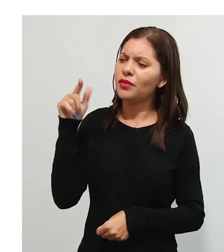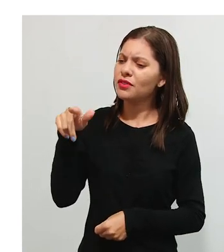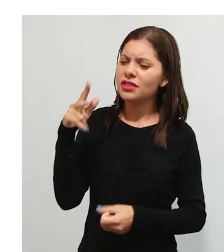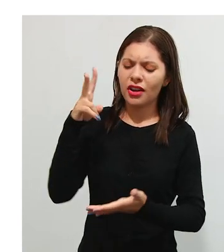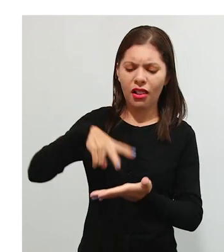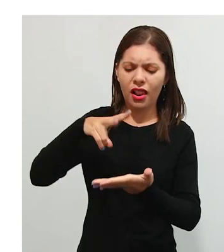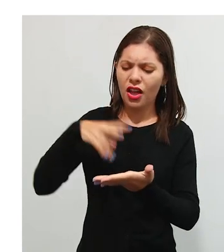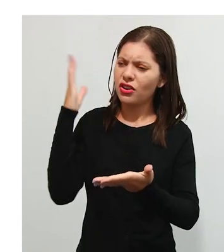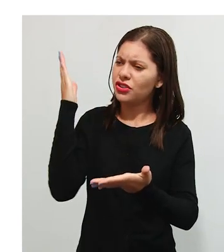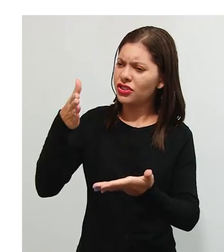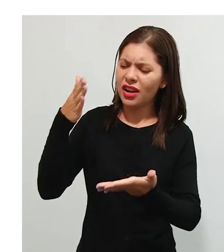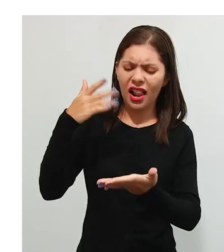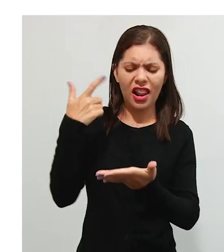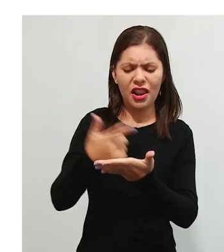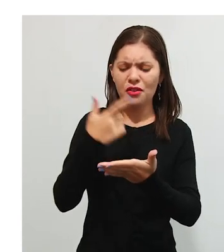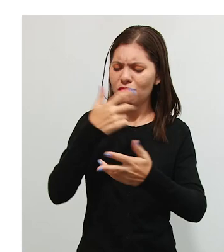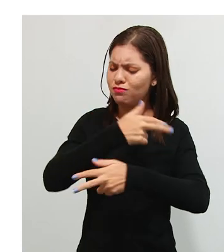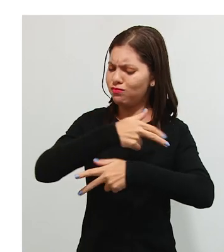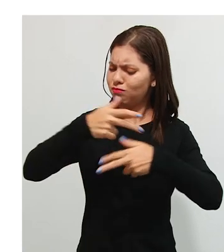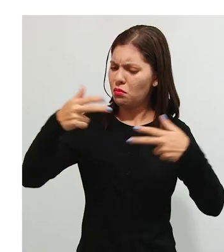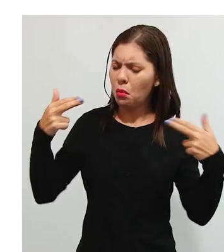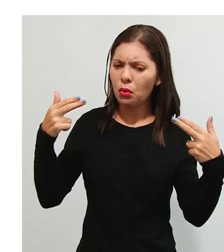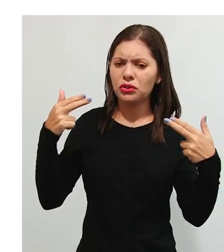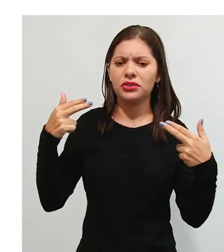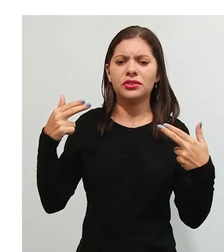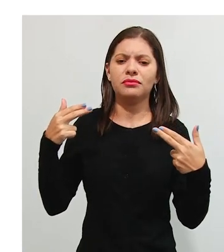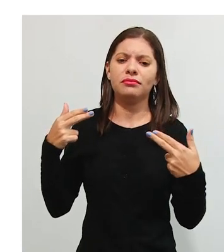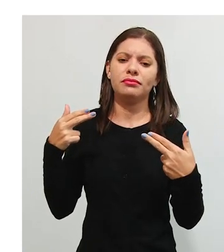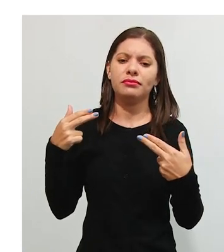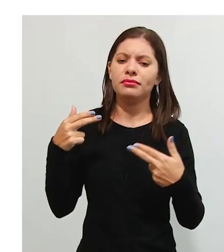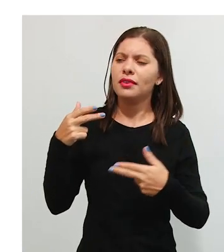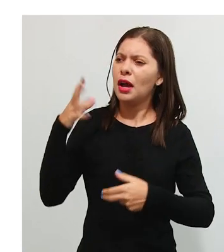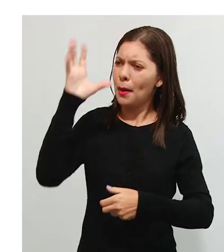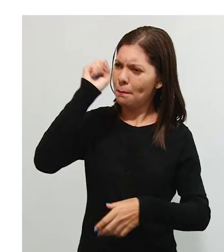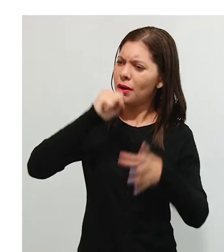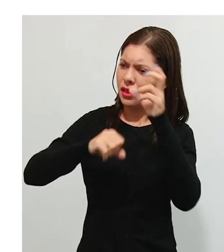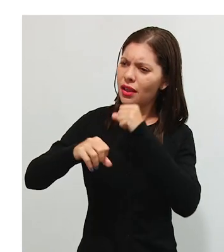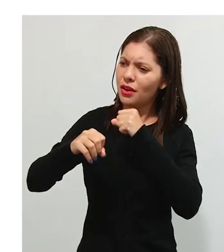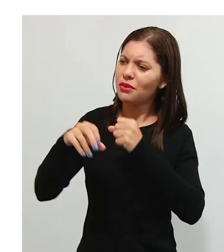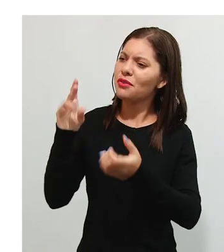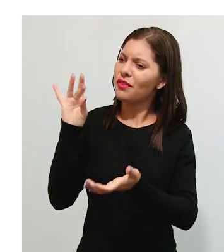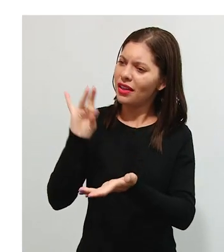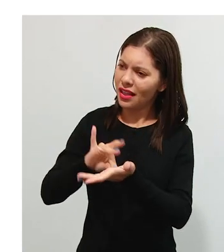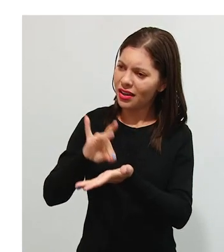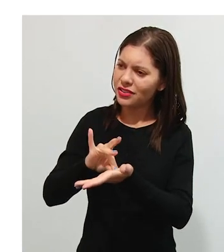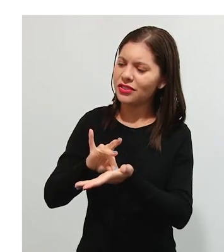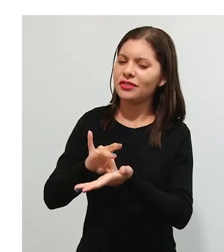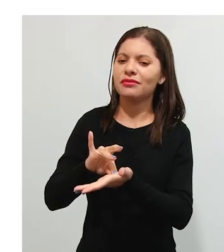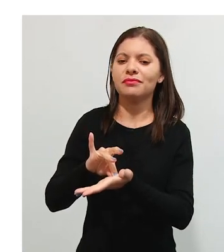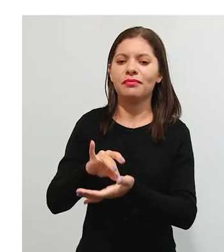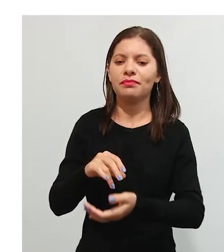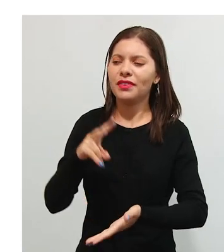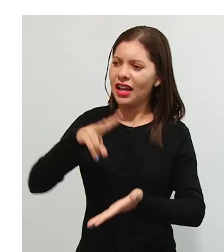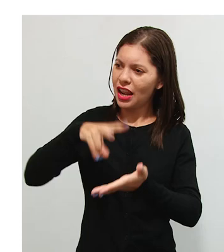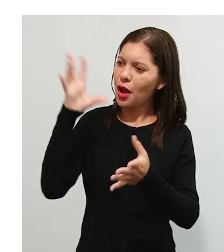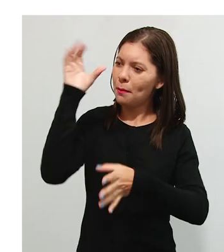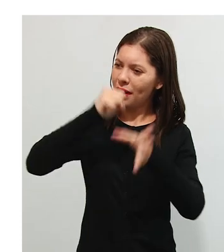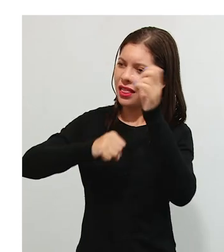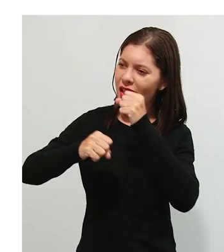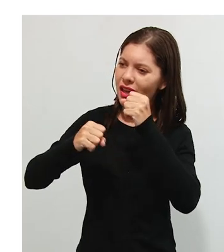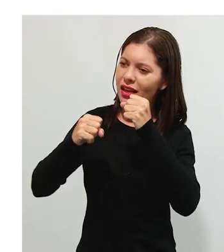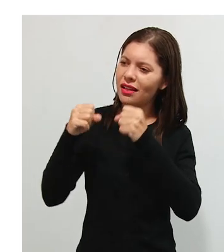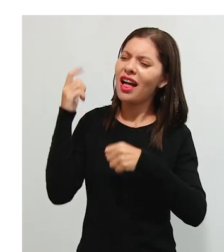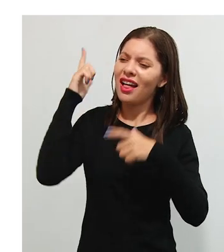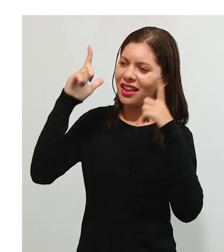Você já leu tudo o que é livro sobre dinossauros e aprendeu muito, não é? Ler e aprender, não é